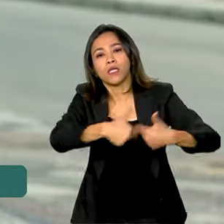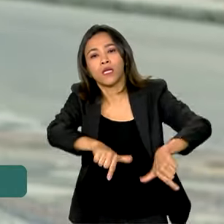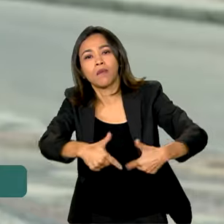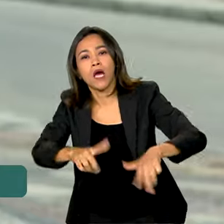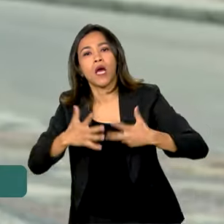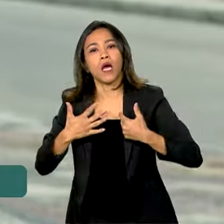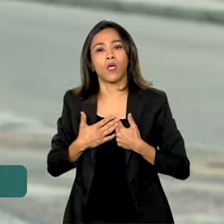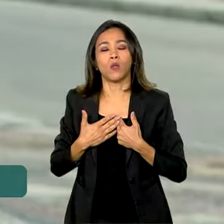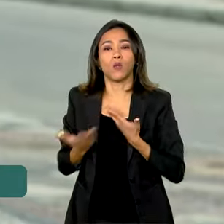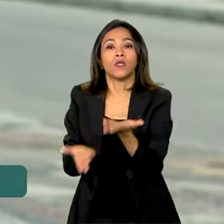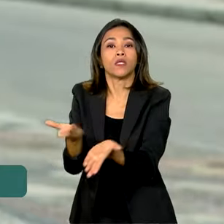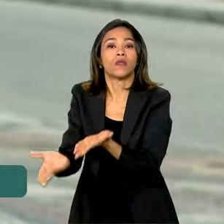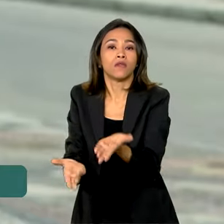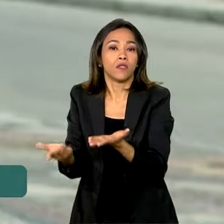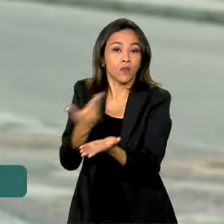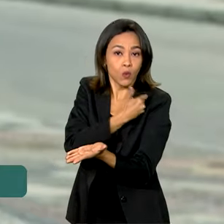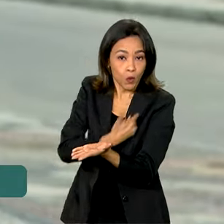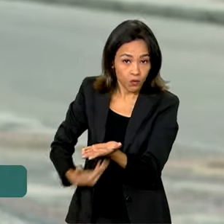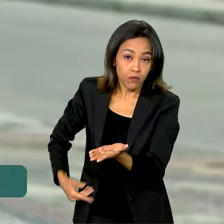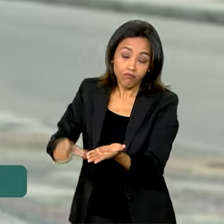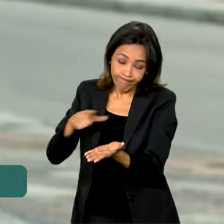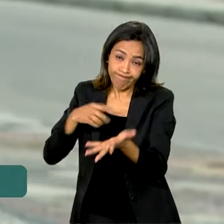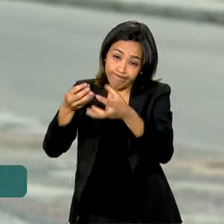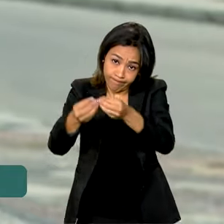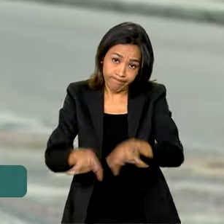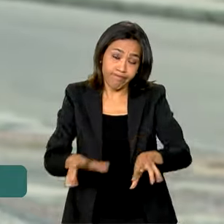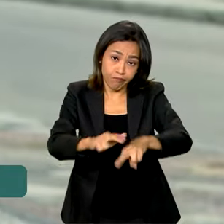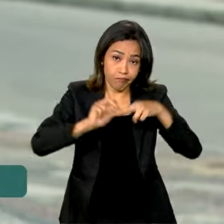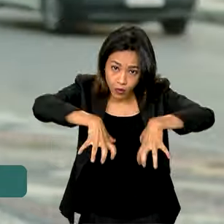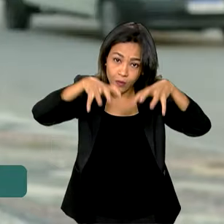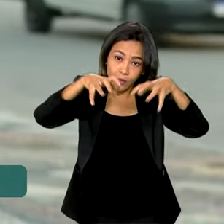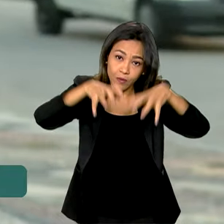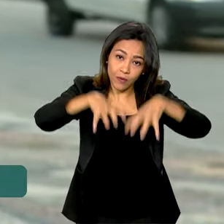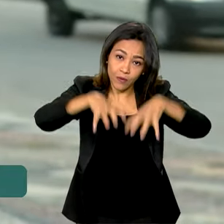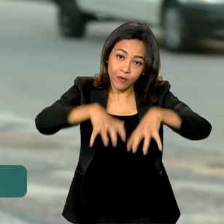públicos da região podem ter sido afetados pelas chuvas.